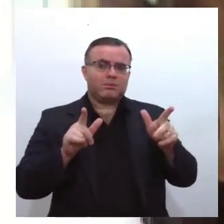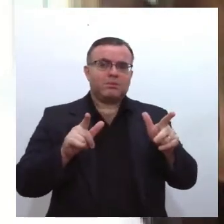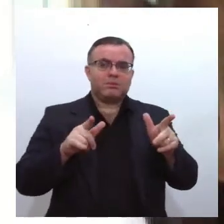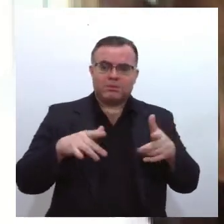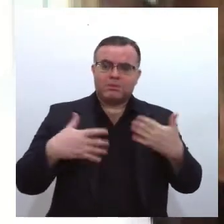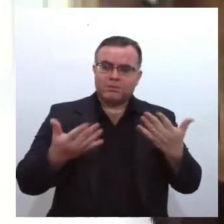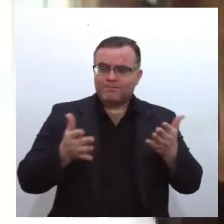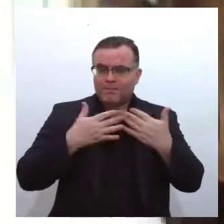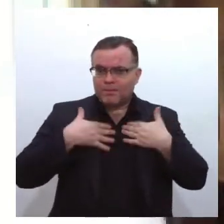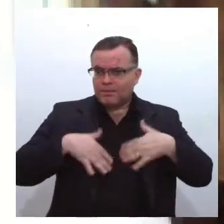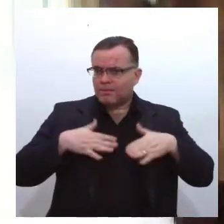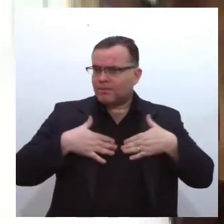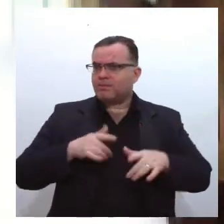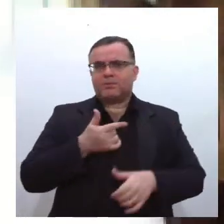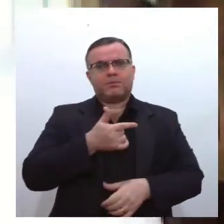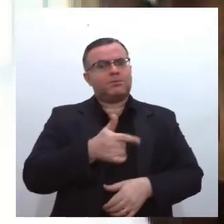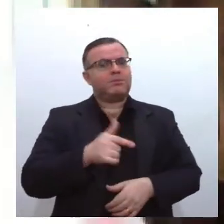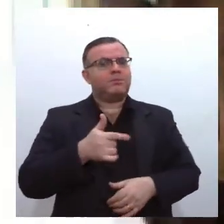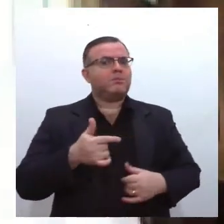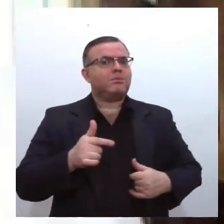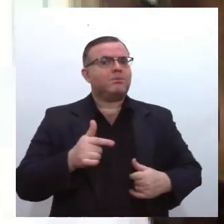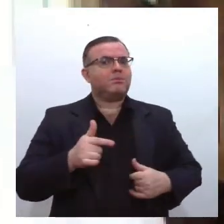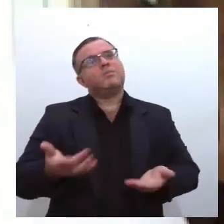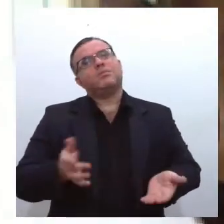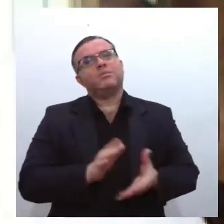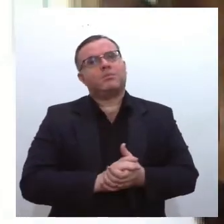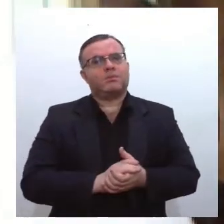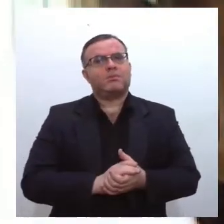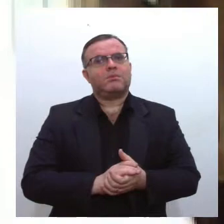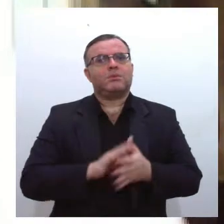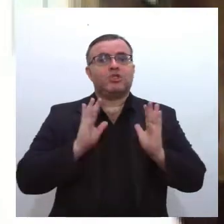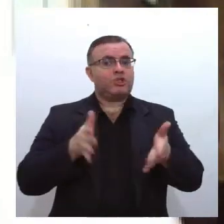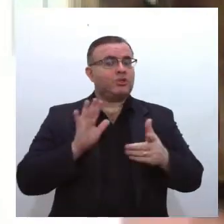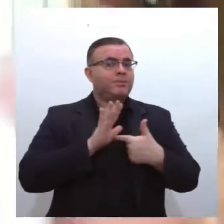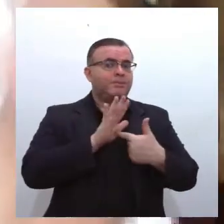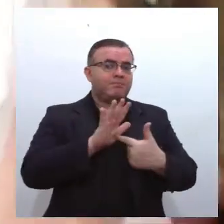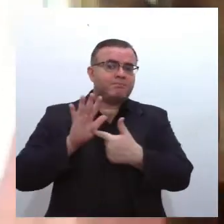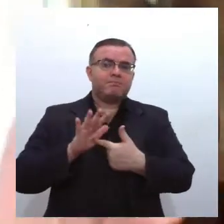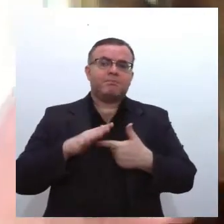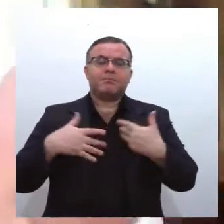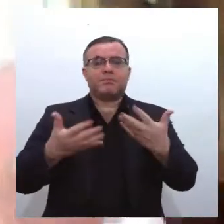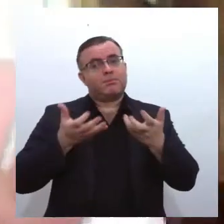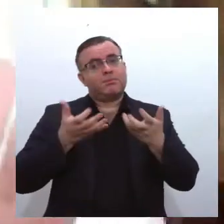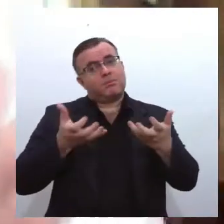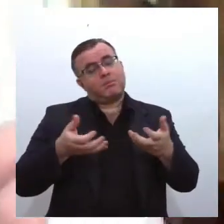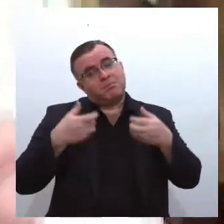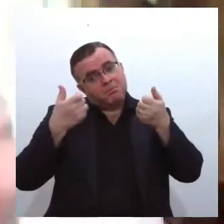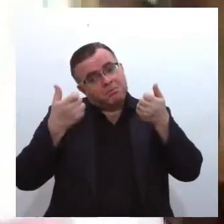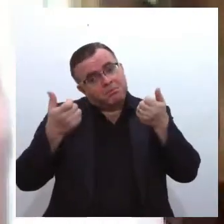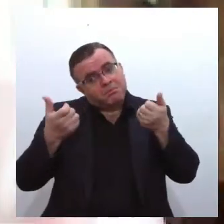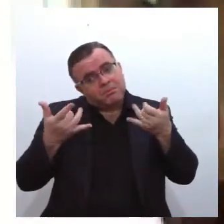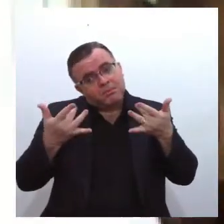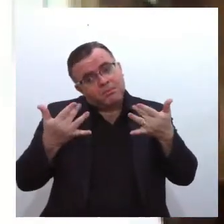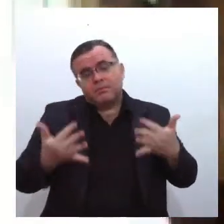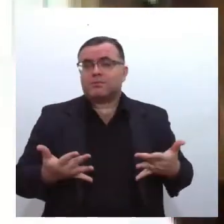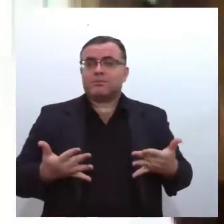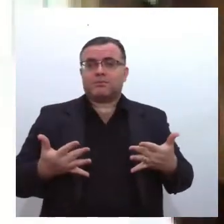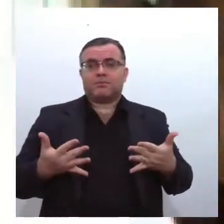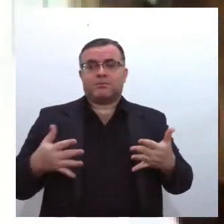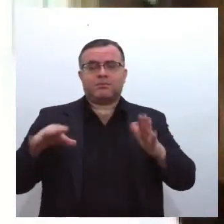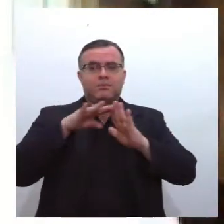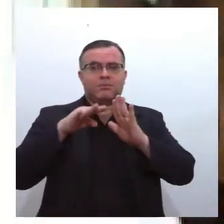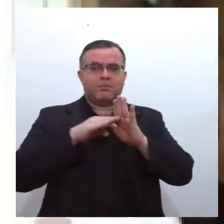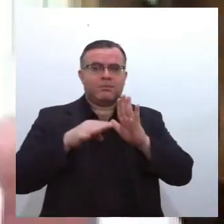é tranquila, é um pouco menos assustadora do que o que viveu recentemente. Quero reiterar aqui os termos